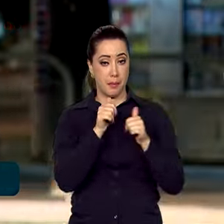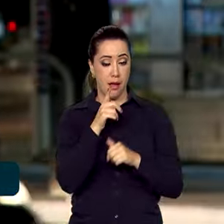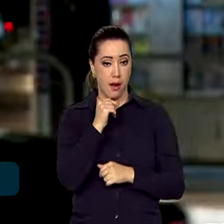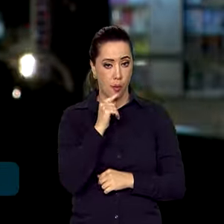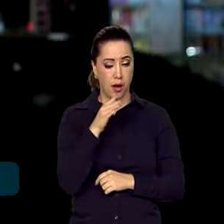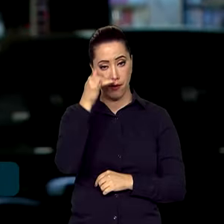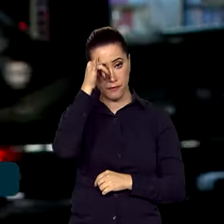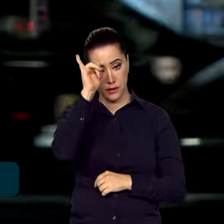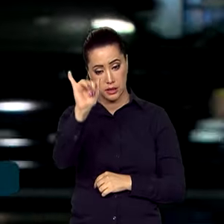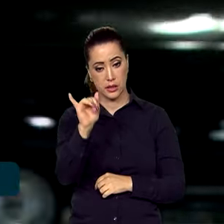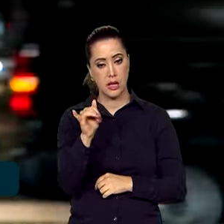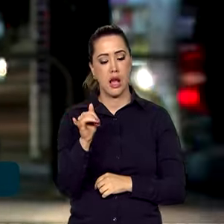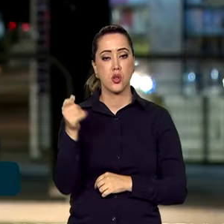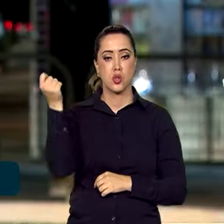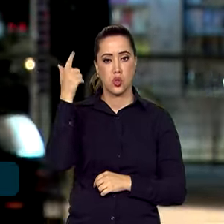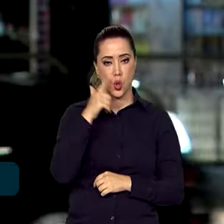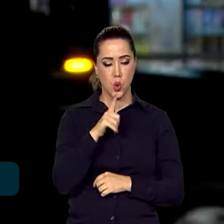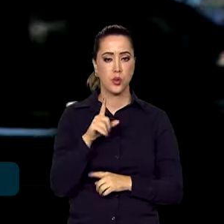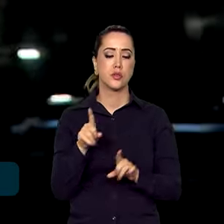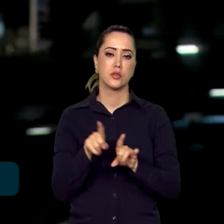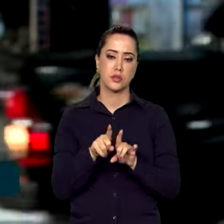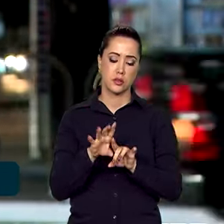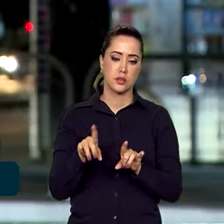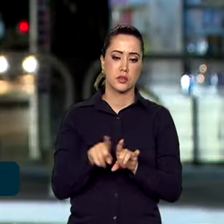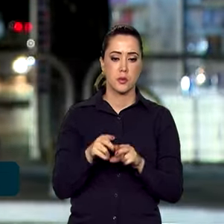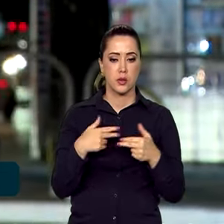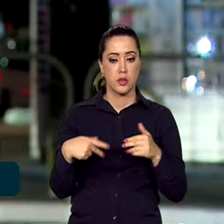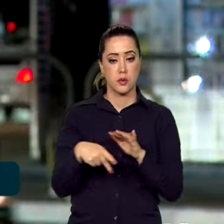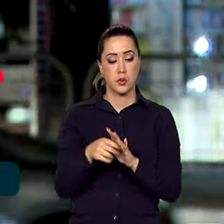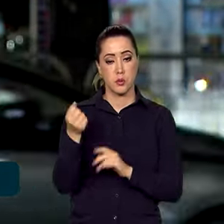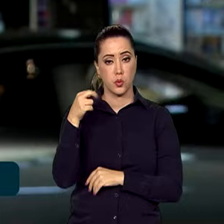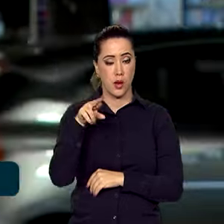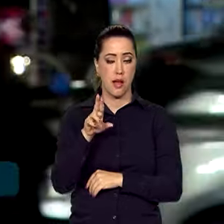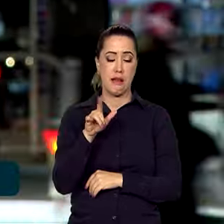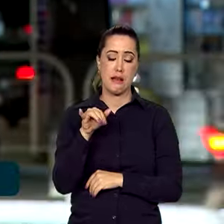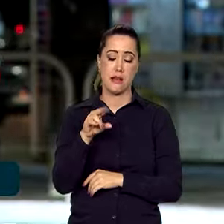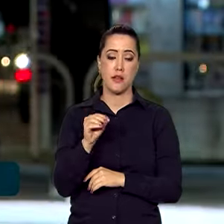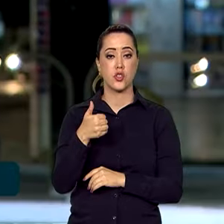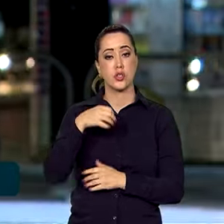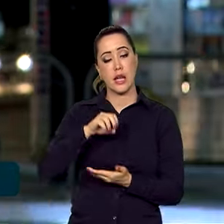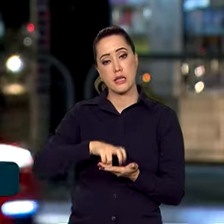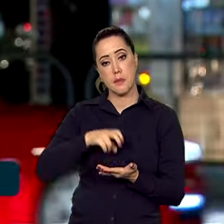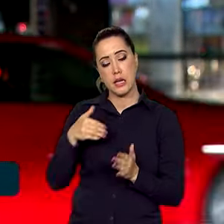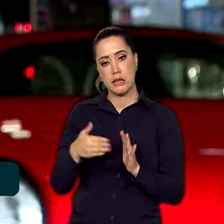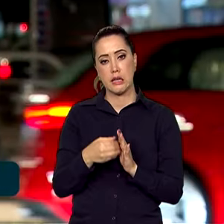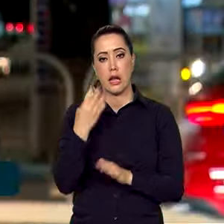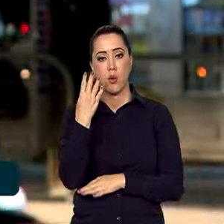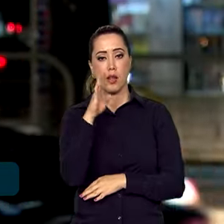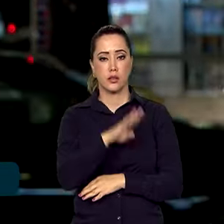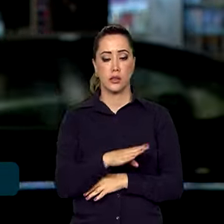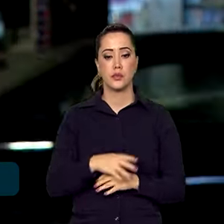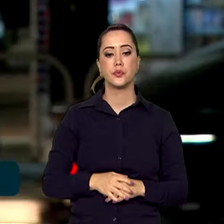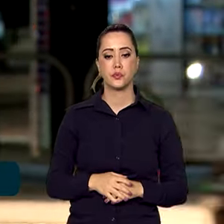água, evitar a exposição ao sol e realizar atividades ao ar livre entre as 10 da manhã e as 4 horas da